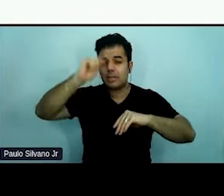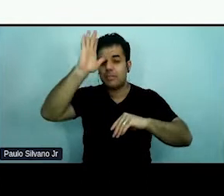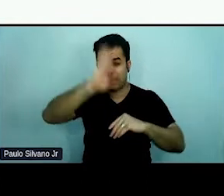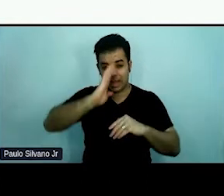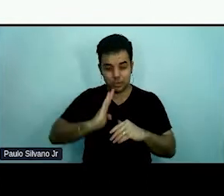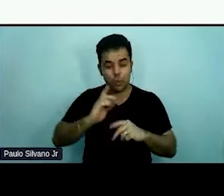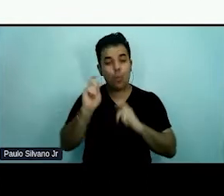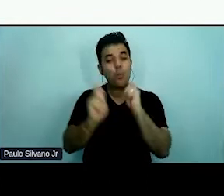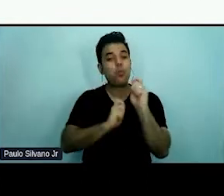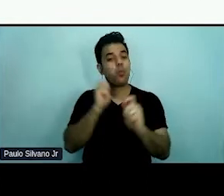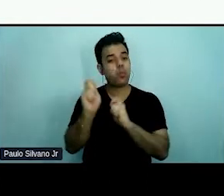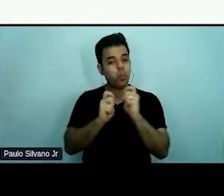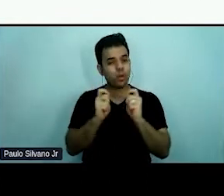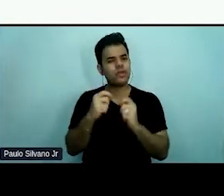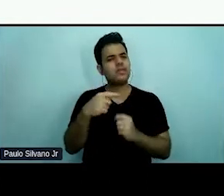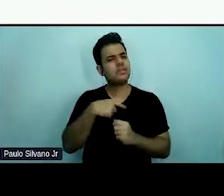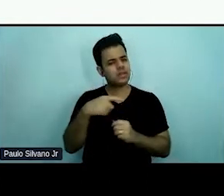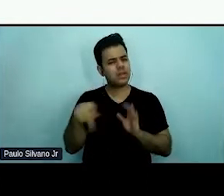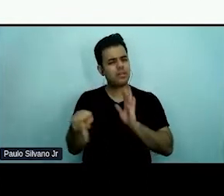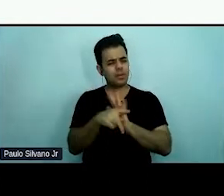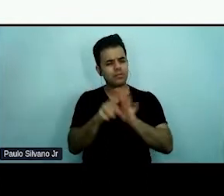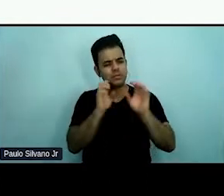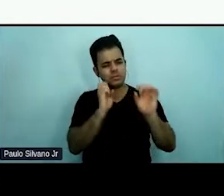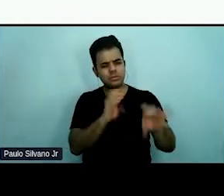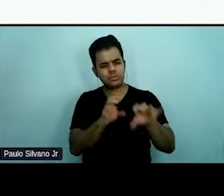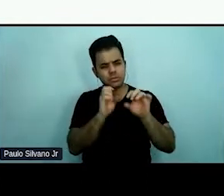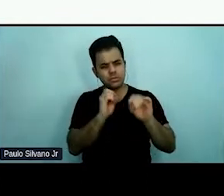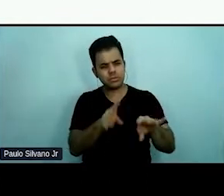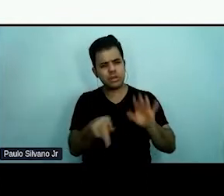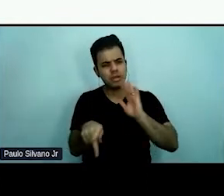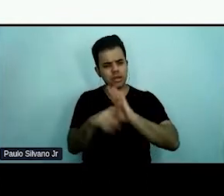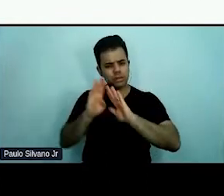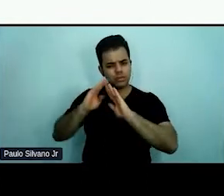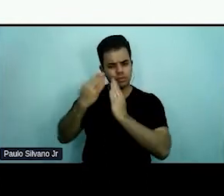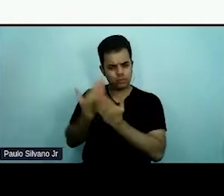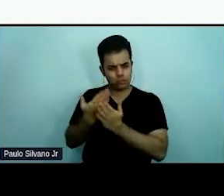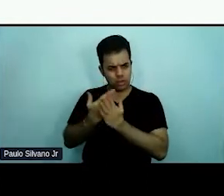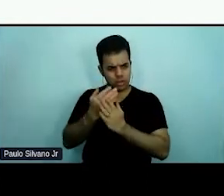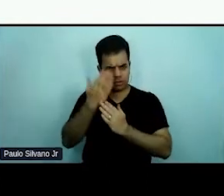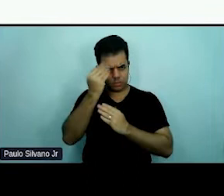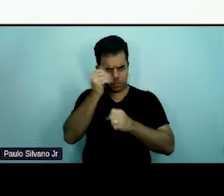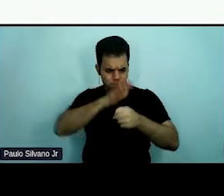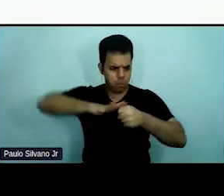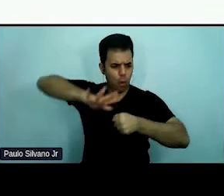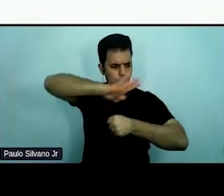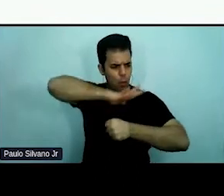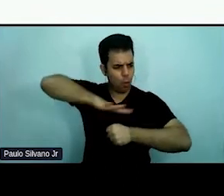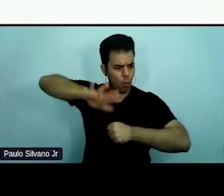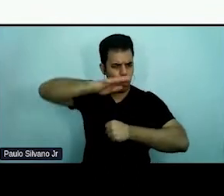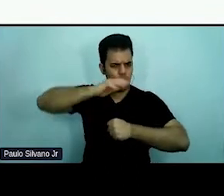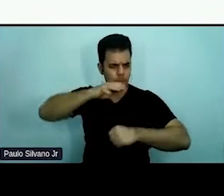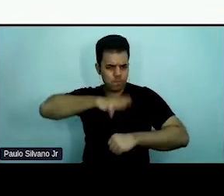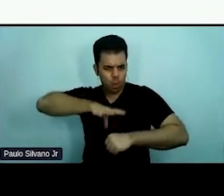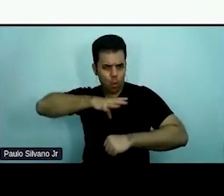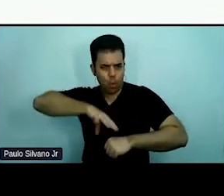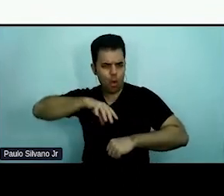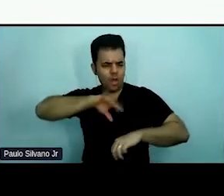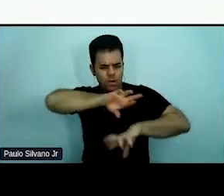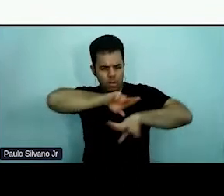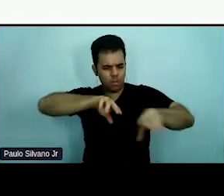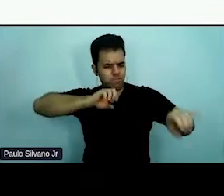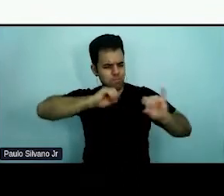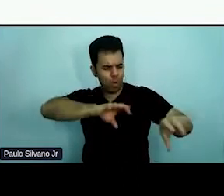tem um nível de instrução que não é tão elevado assim. E a maioria das pessoas tem